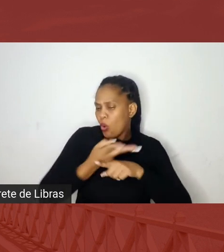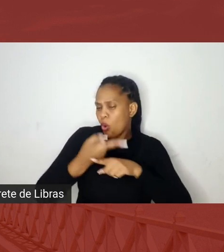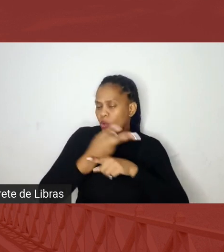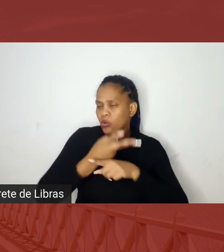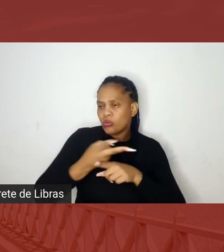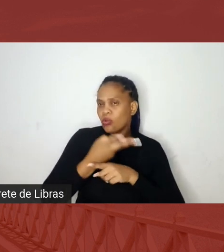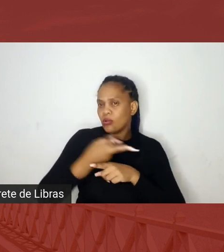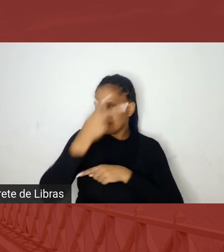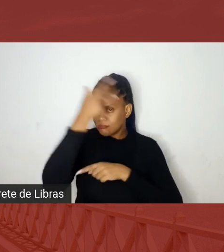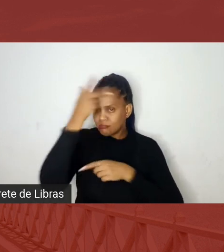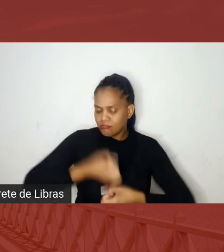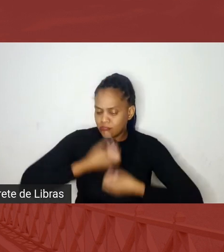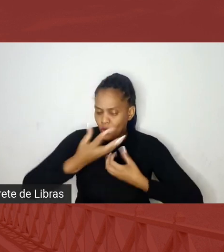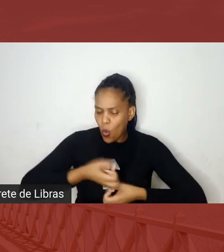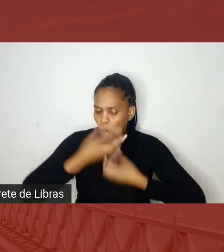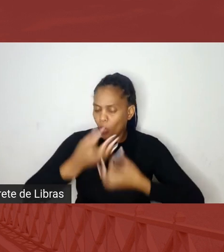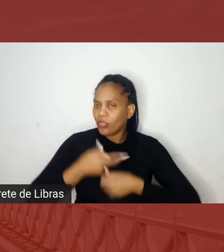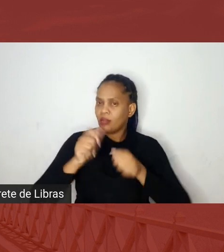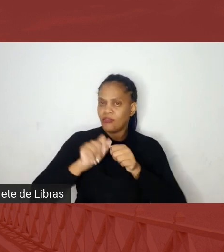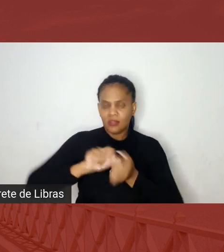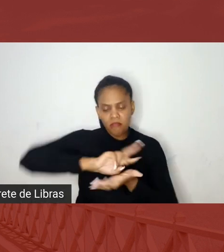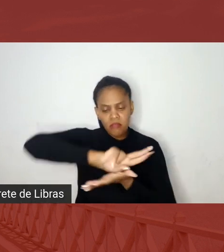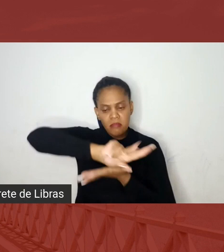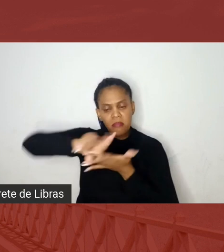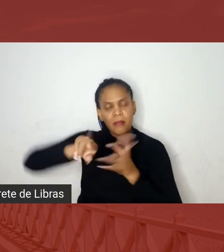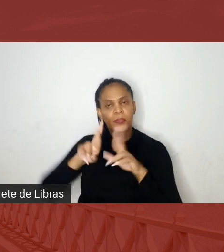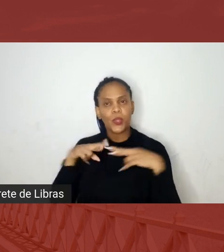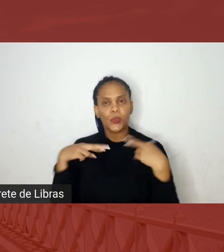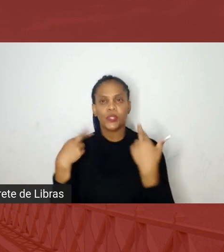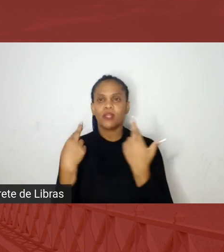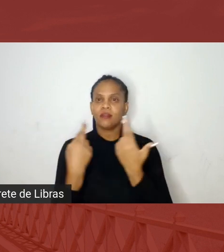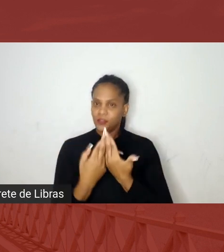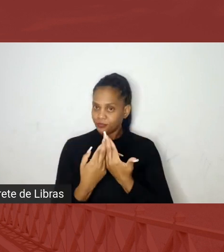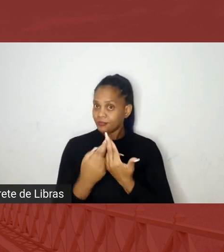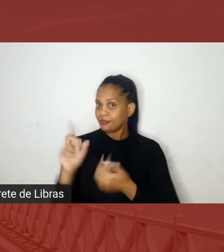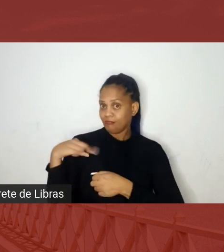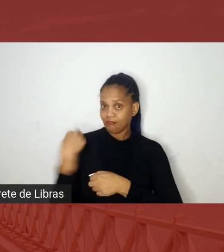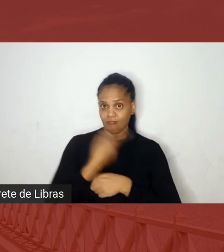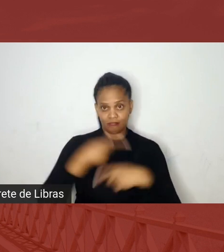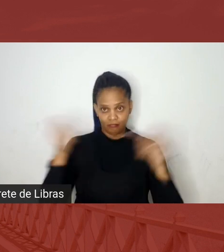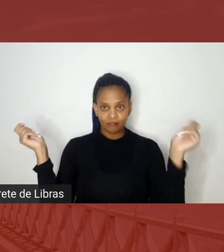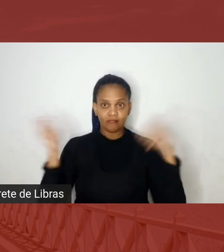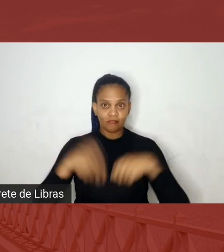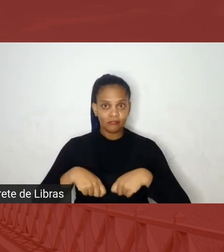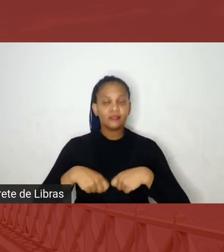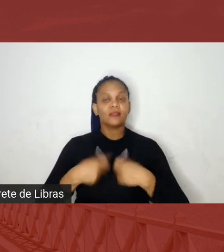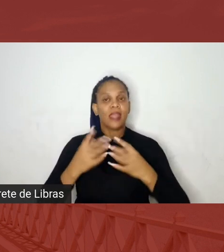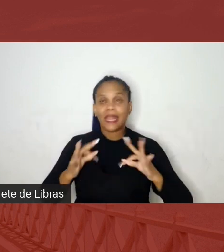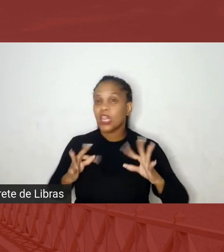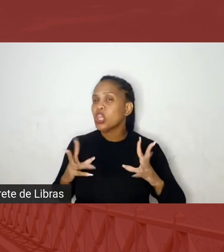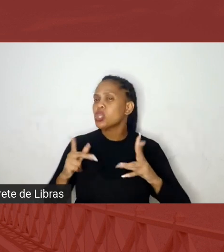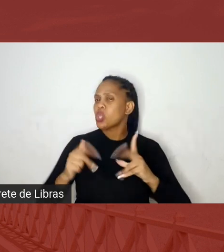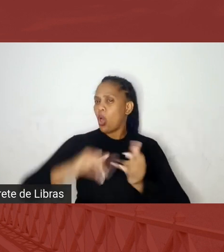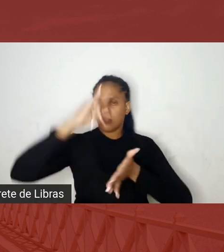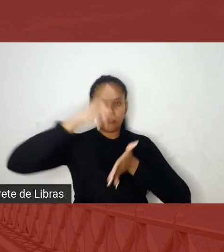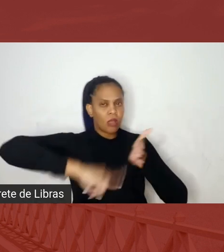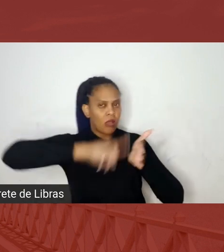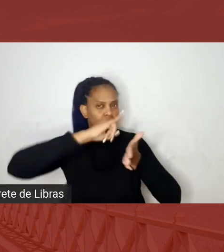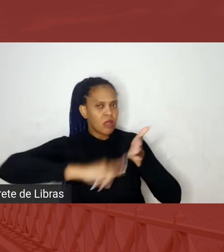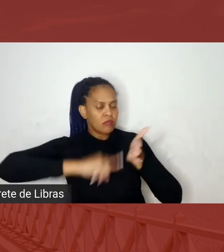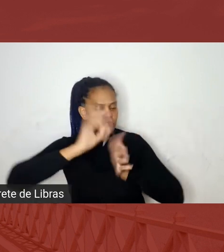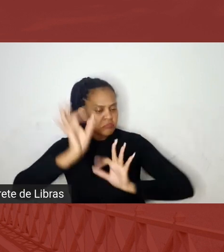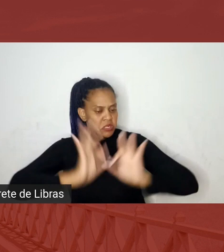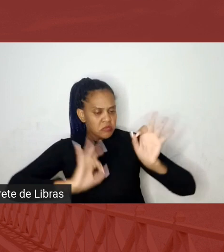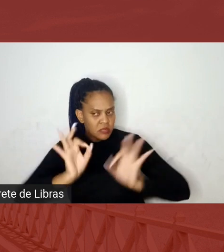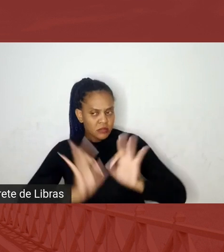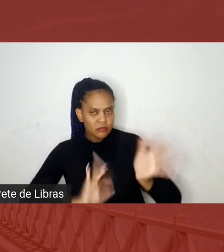fizemos várias reuniões para que a gente pudesse enviar toda uma documentação válida